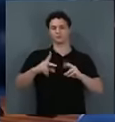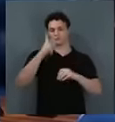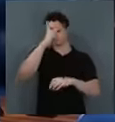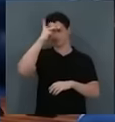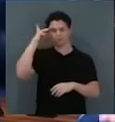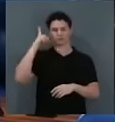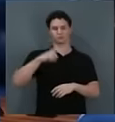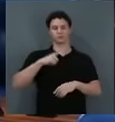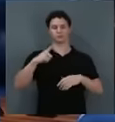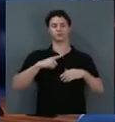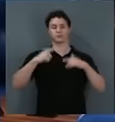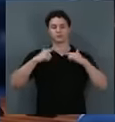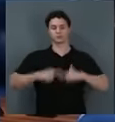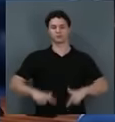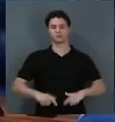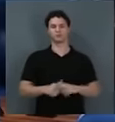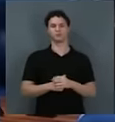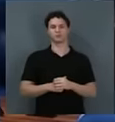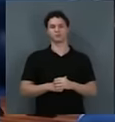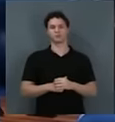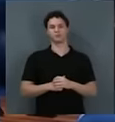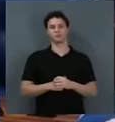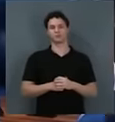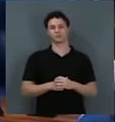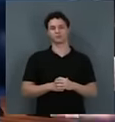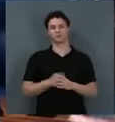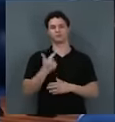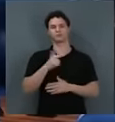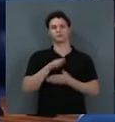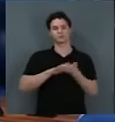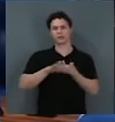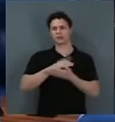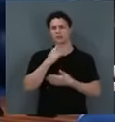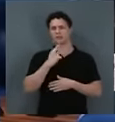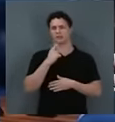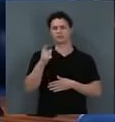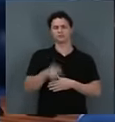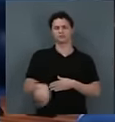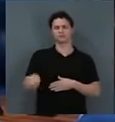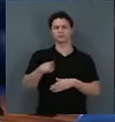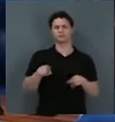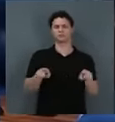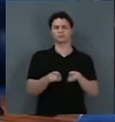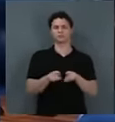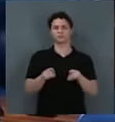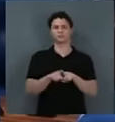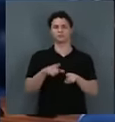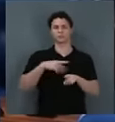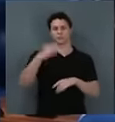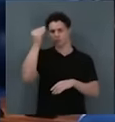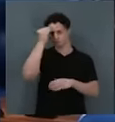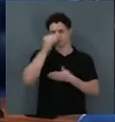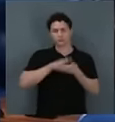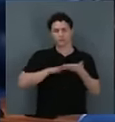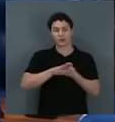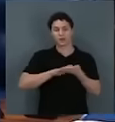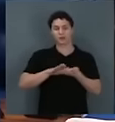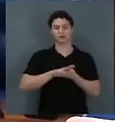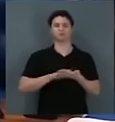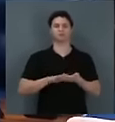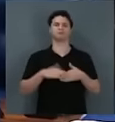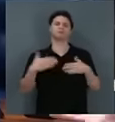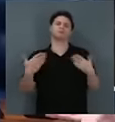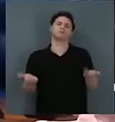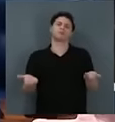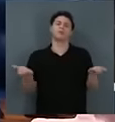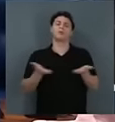inocentadas, todas foram inocentadas, não tem mais ninguém, ninguém mais está sendo culpado por isso. Agora,